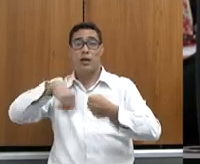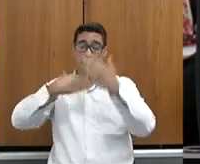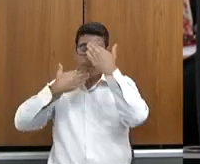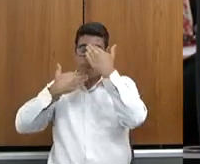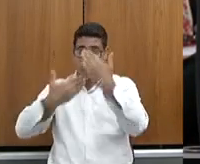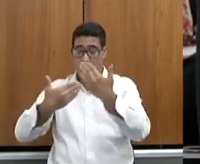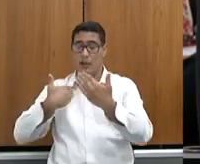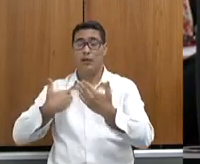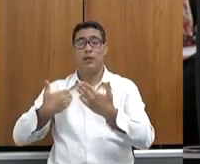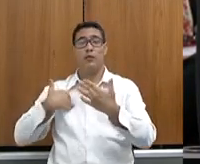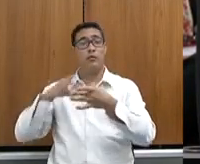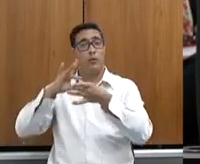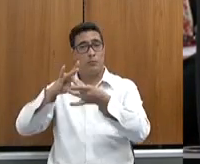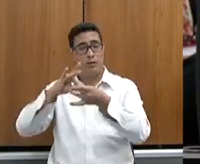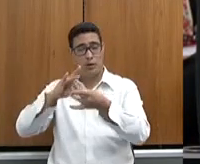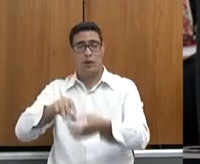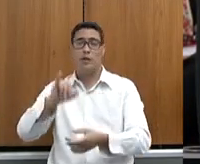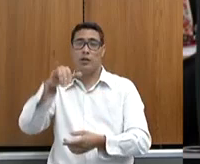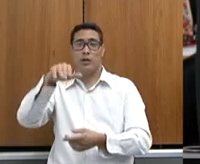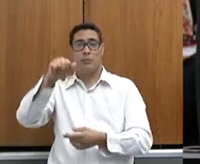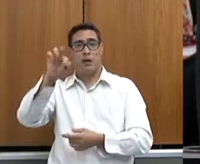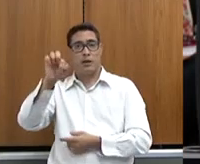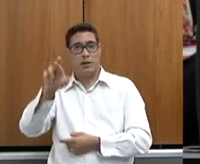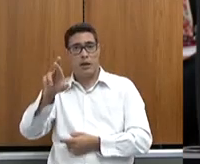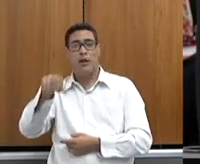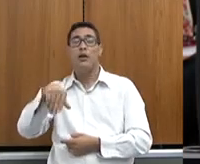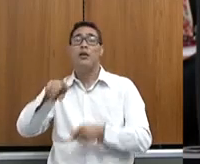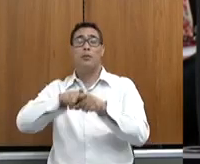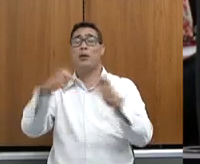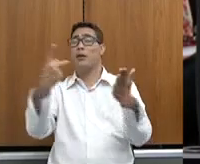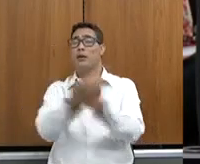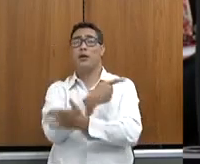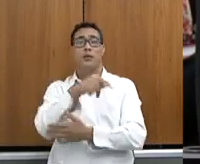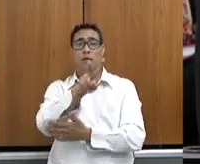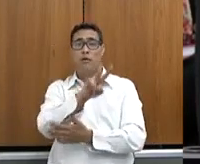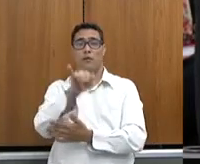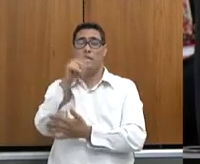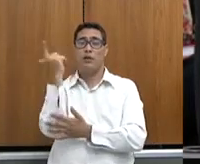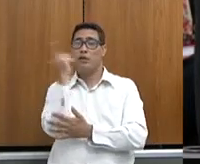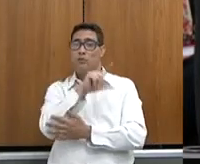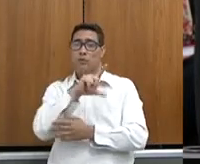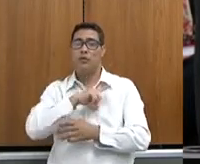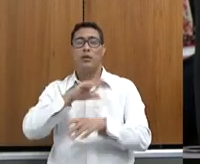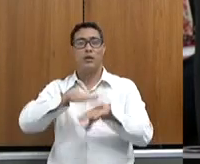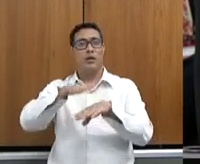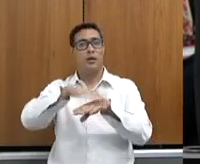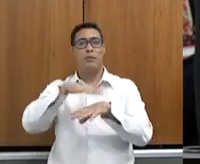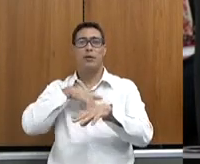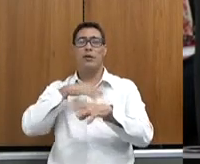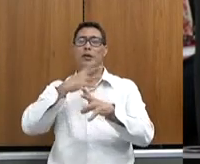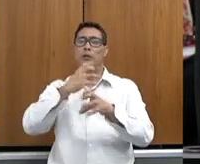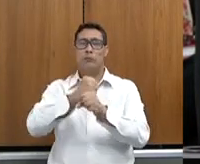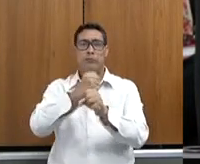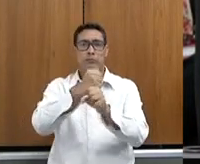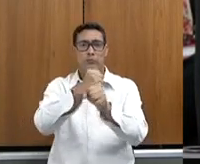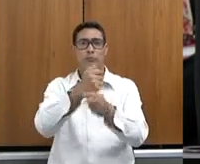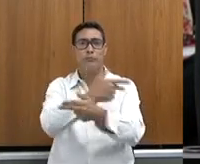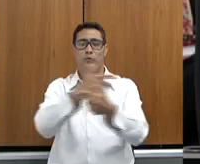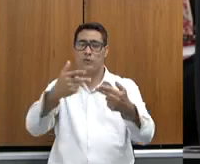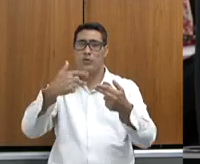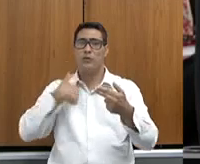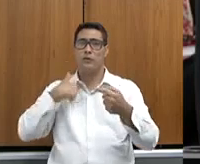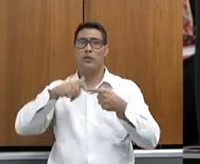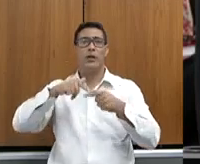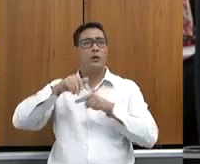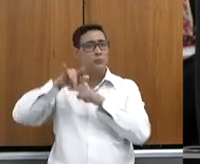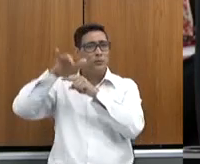EMATER, que nos ajudou muito na secretaria, e essa ação irá recuperar a capacidade produtiva lá no projeto de irrigação do Bananal de